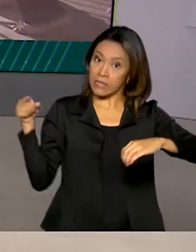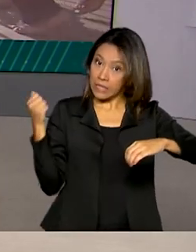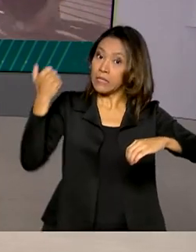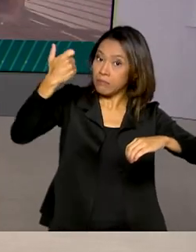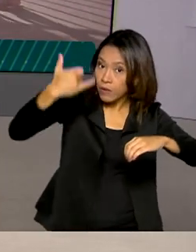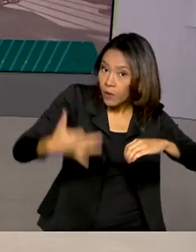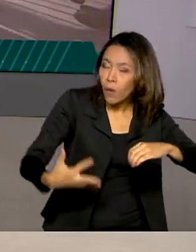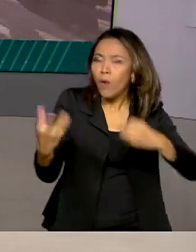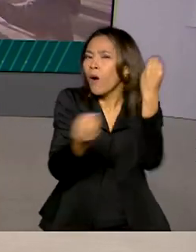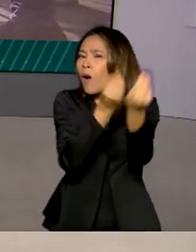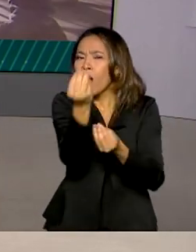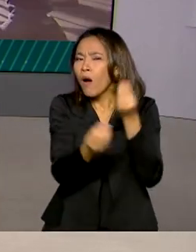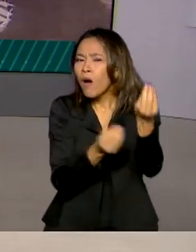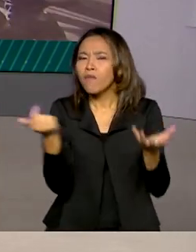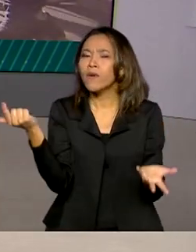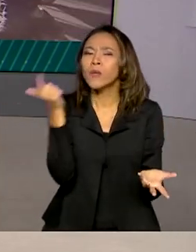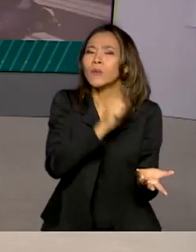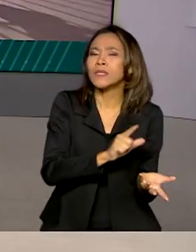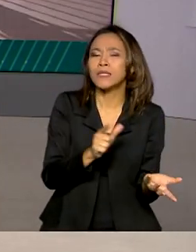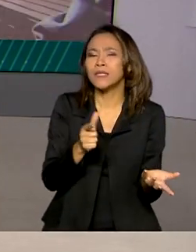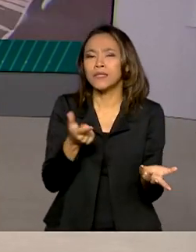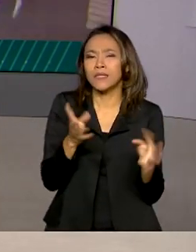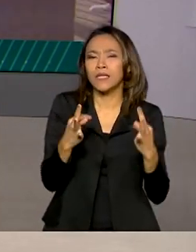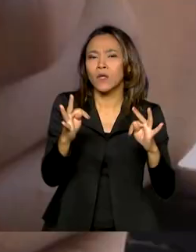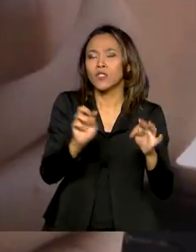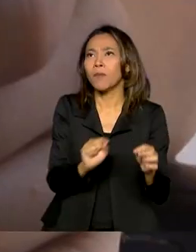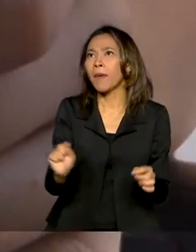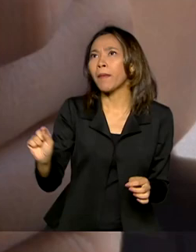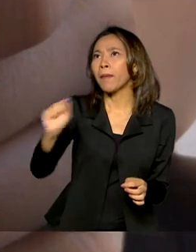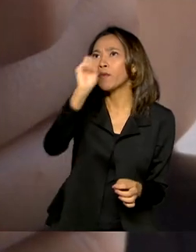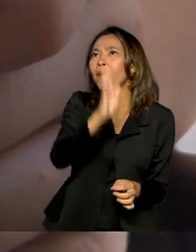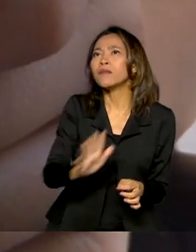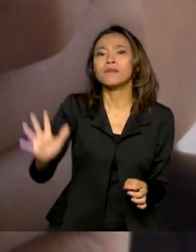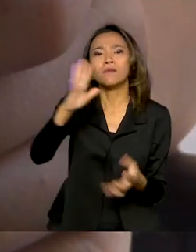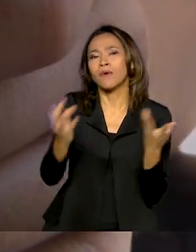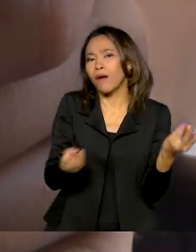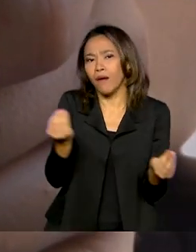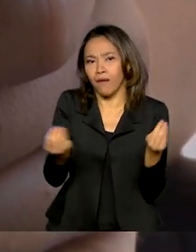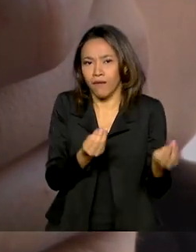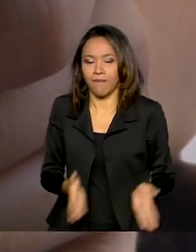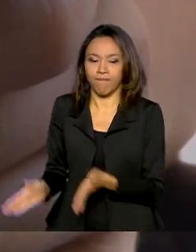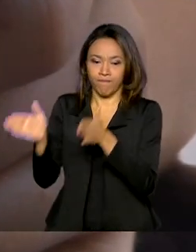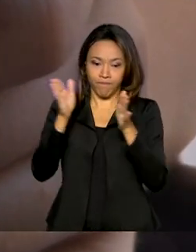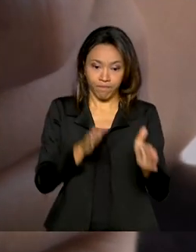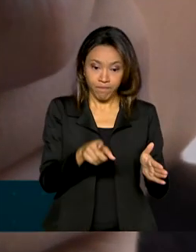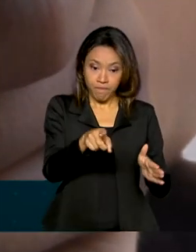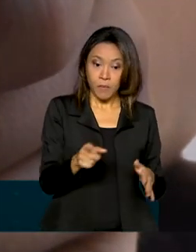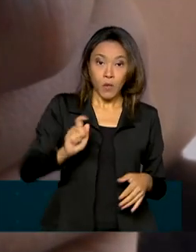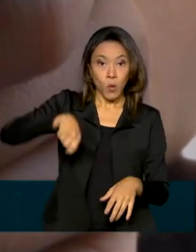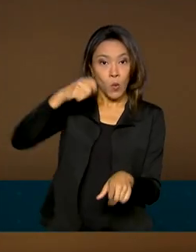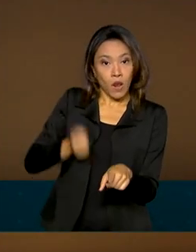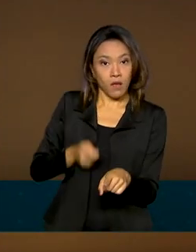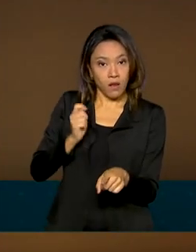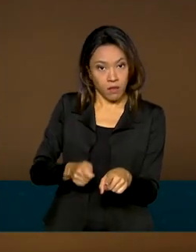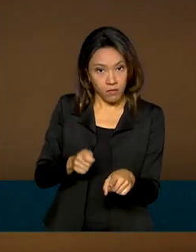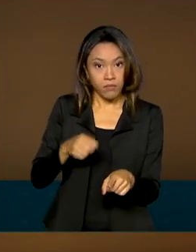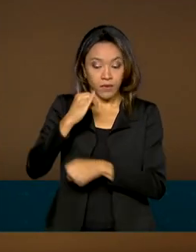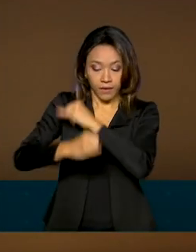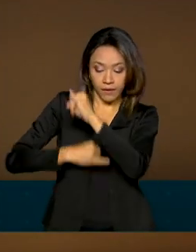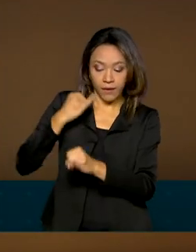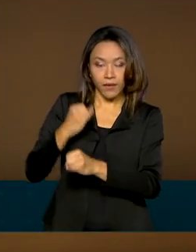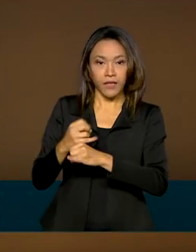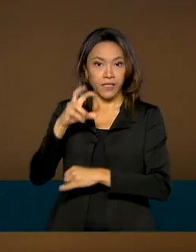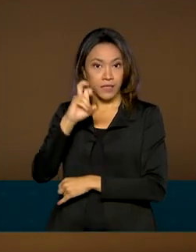essa tecnologia vai chegar a todo o país. O leilão da internet móvel de quinta geração será